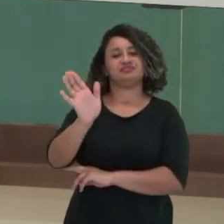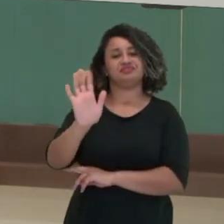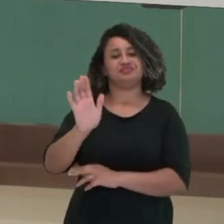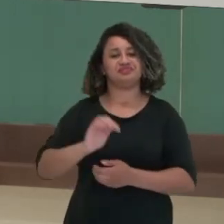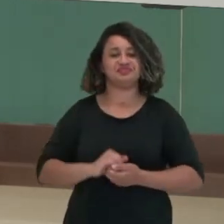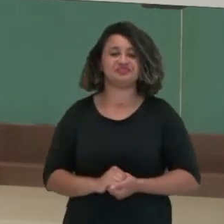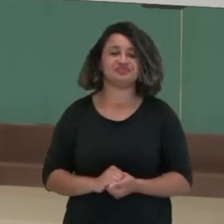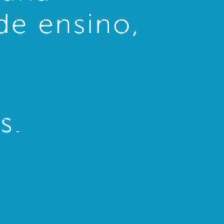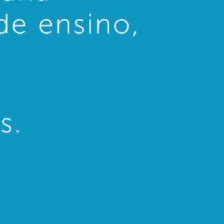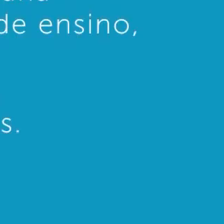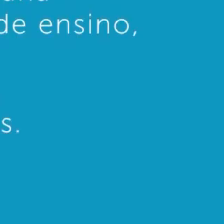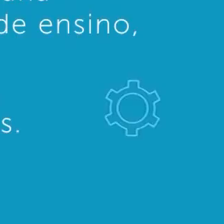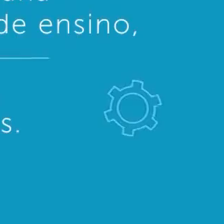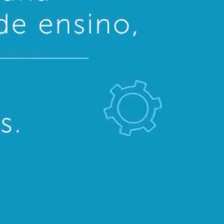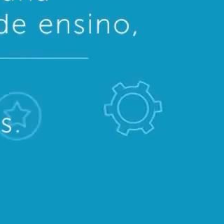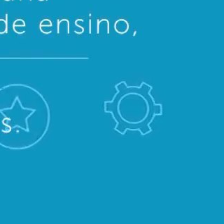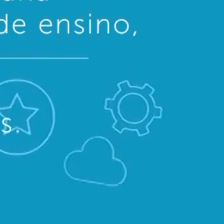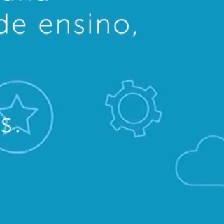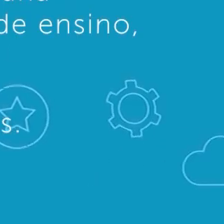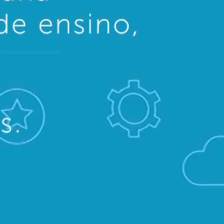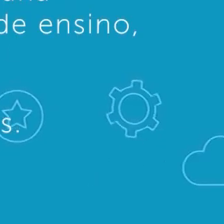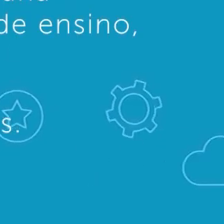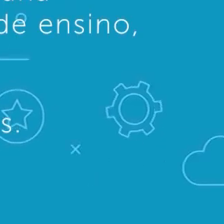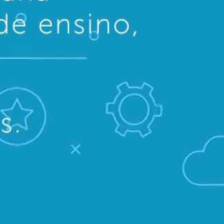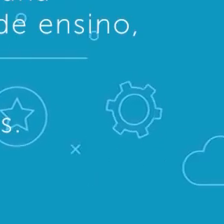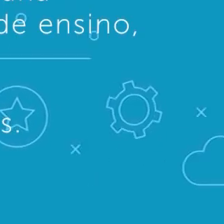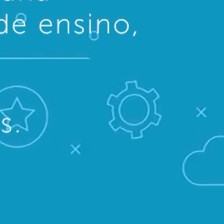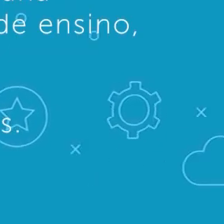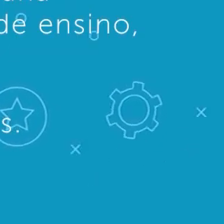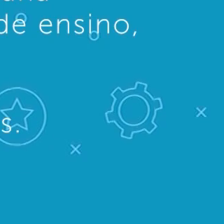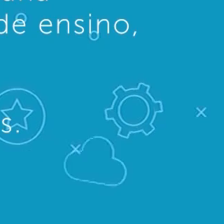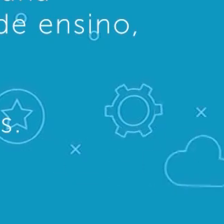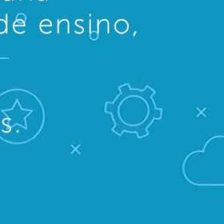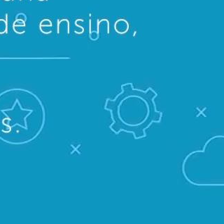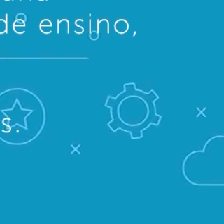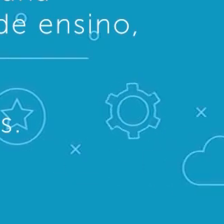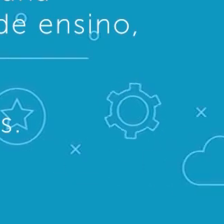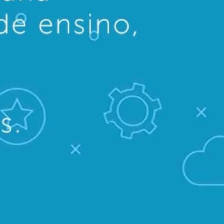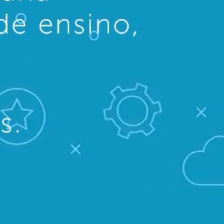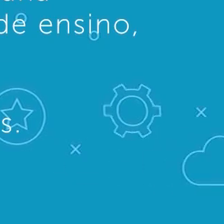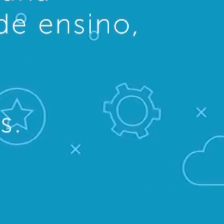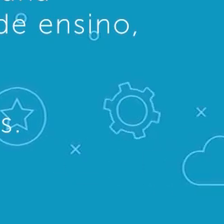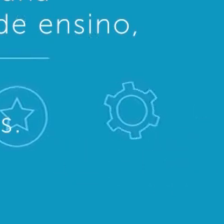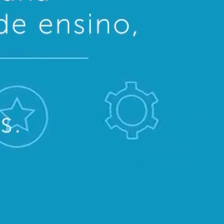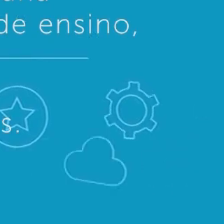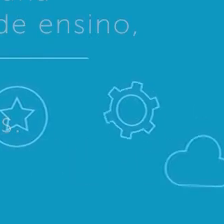Tchau, tchau, tchau!